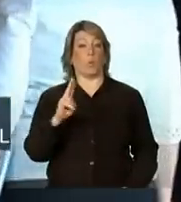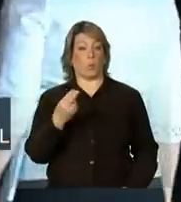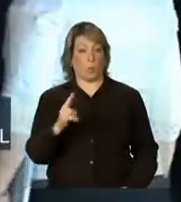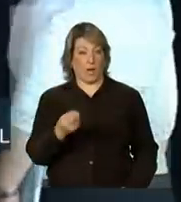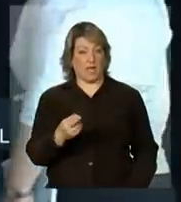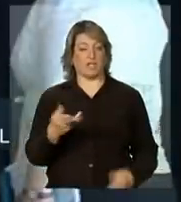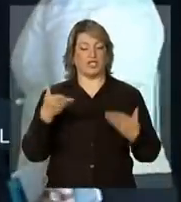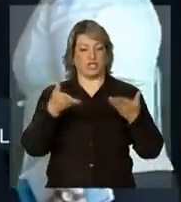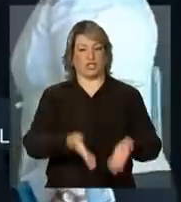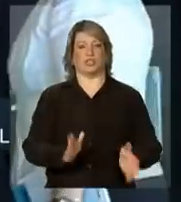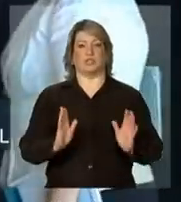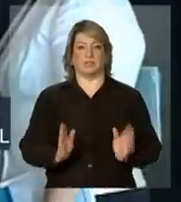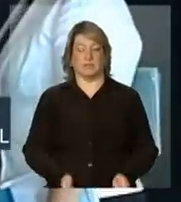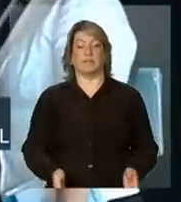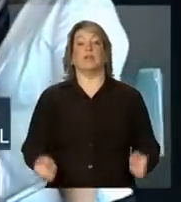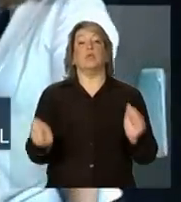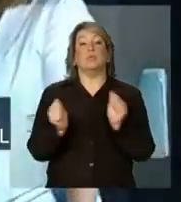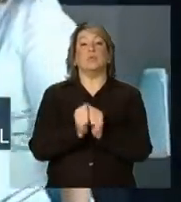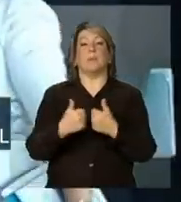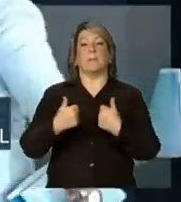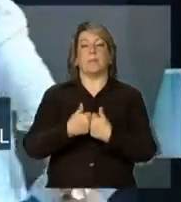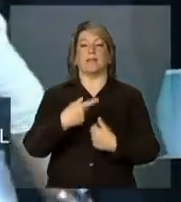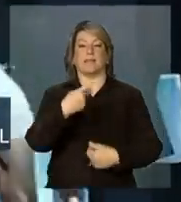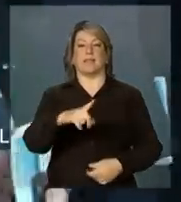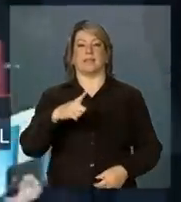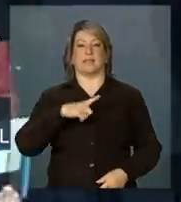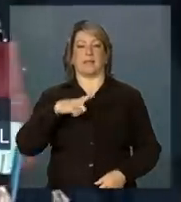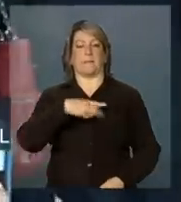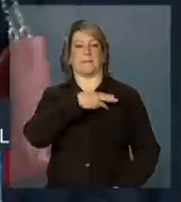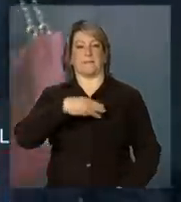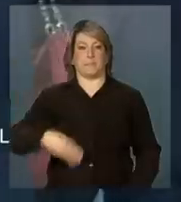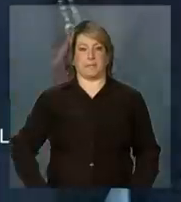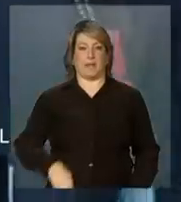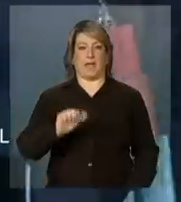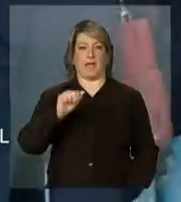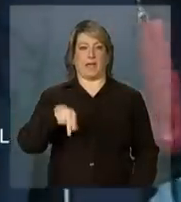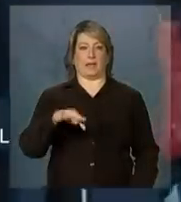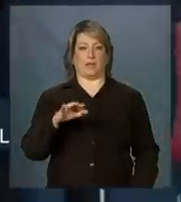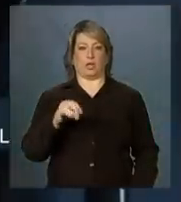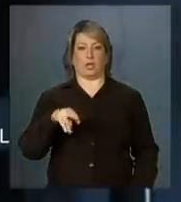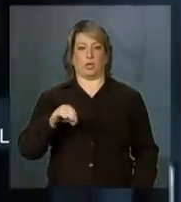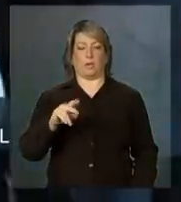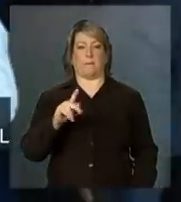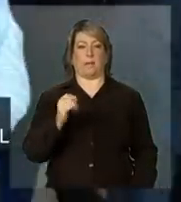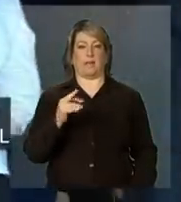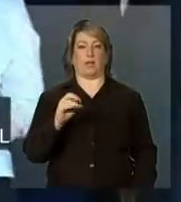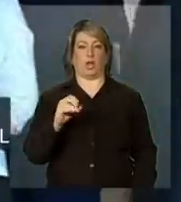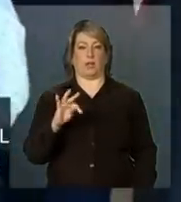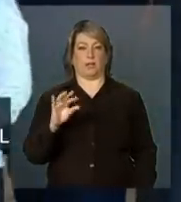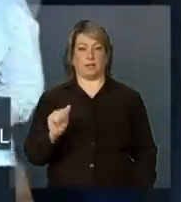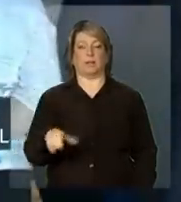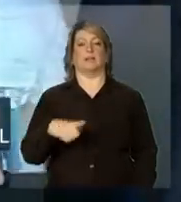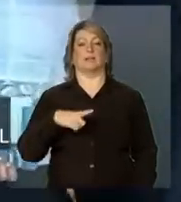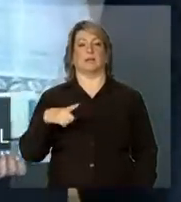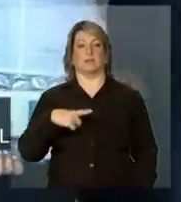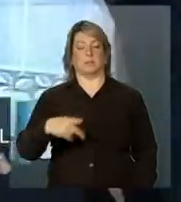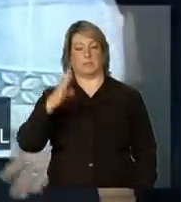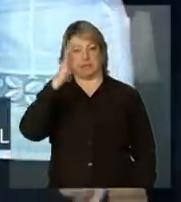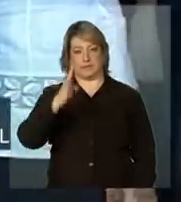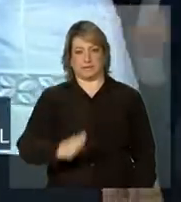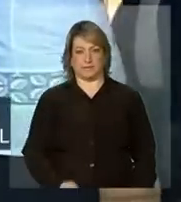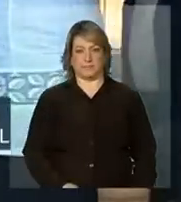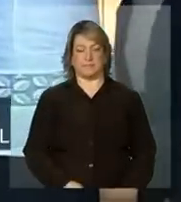Mujica. Ao lado dela está o ministro Antônio Patriota, o ministro das Relações Exteriores do Brasil.